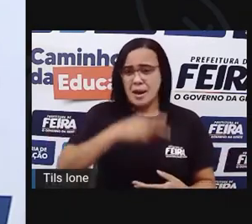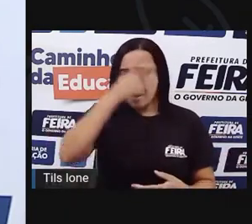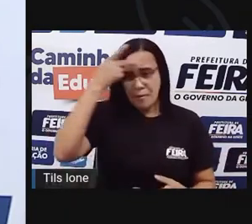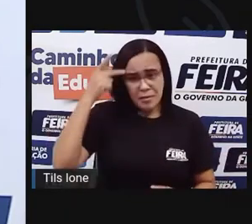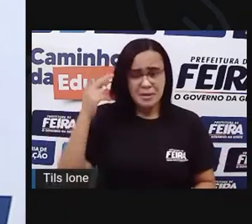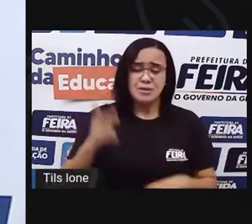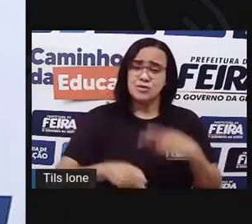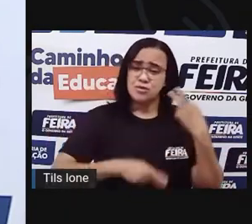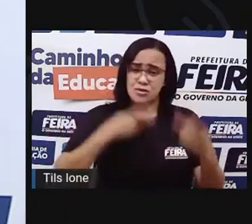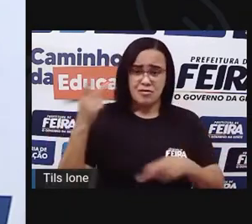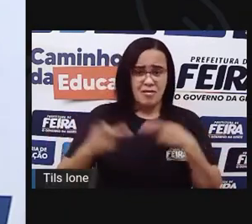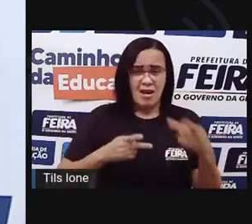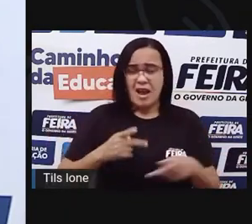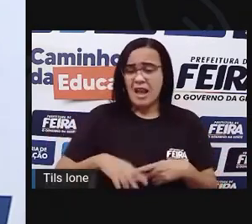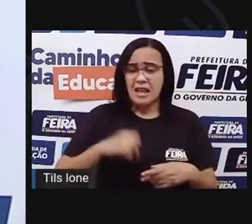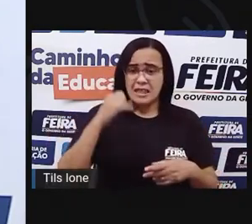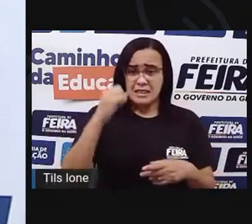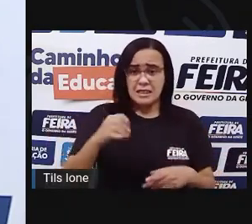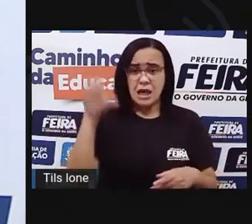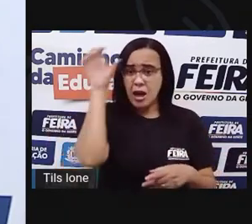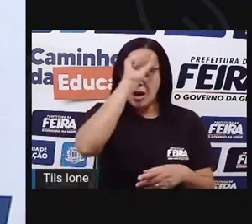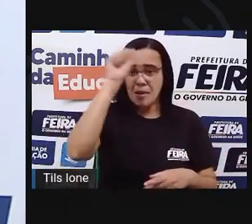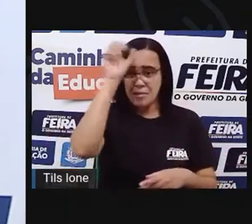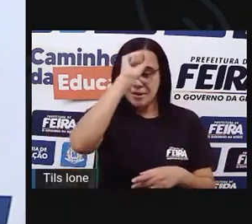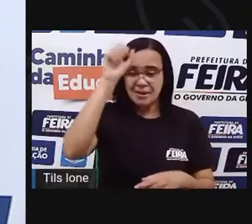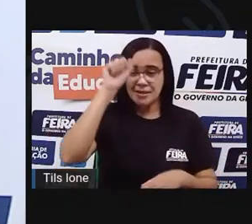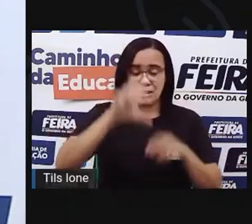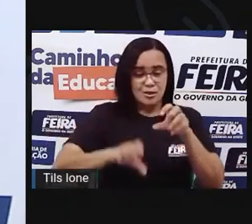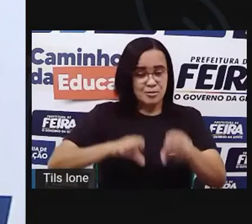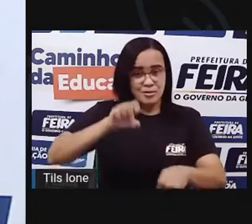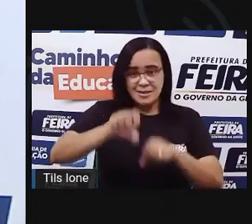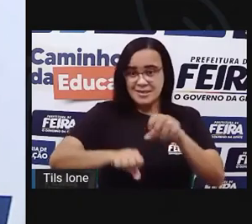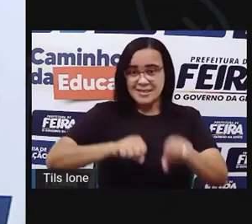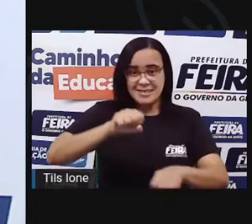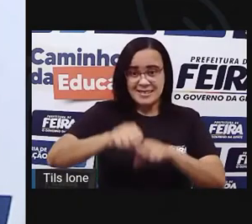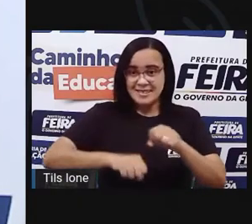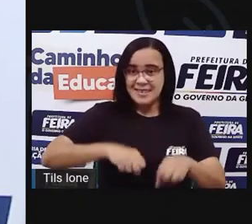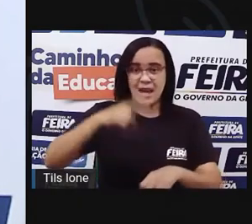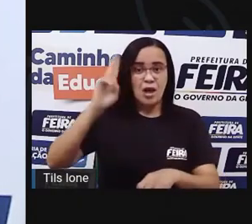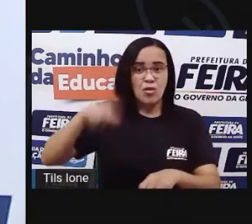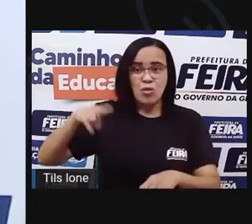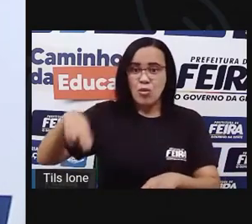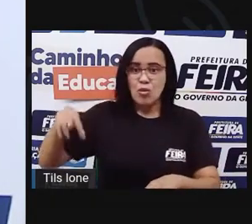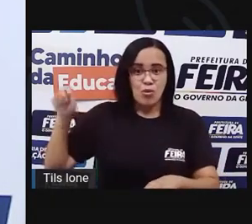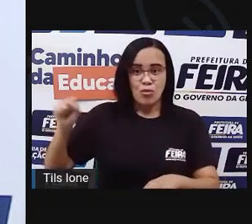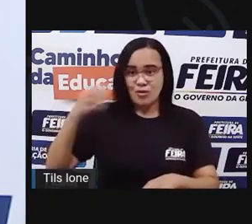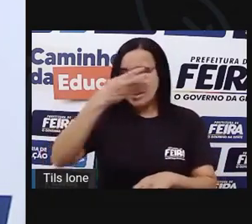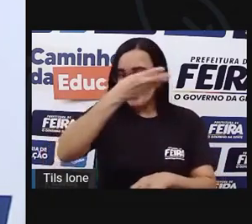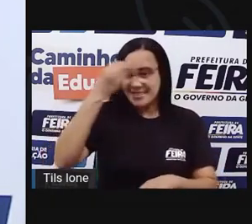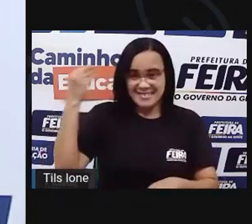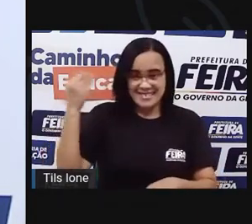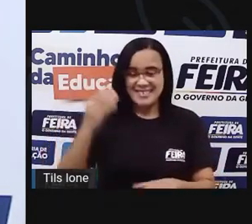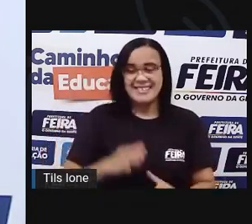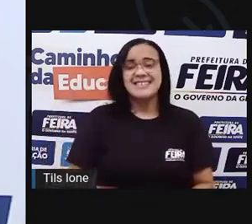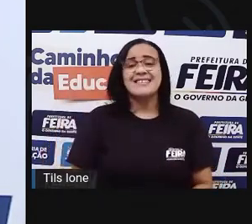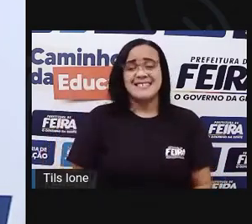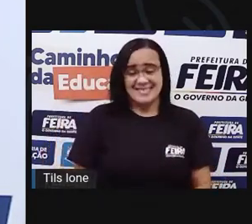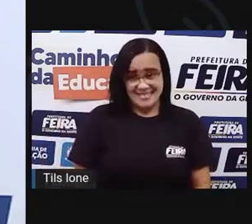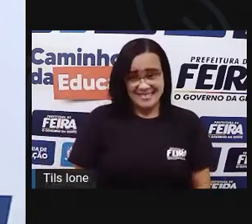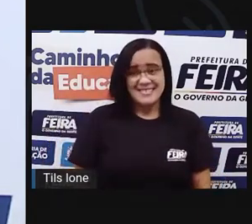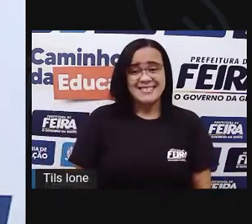uma vez. Vai sempre saber andar de bicicleta. Então vamos lá para a nossa aula de hoje.